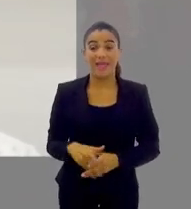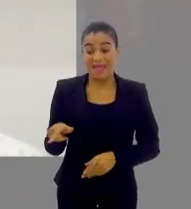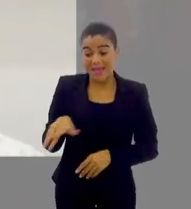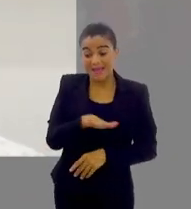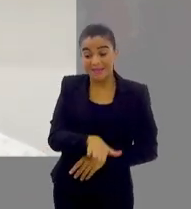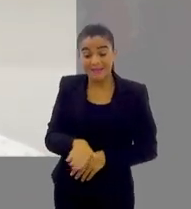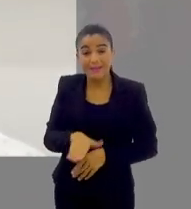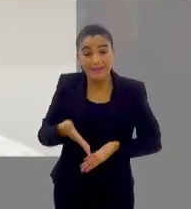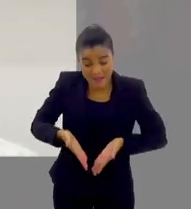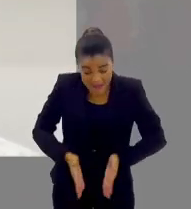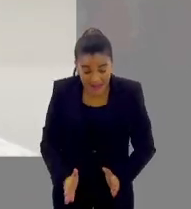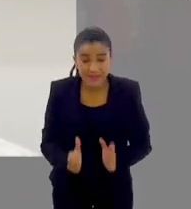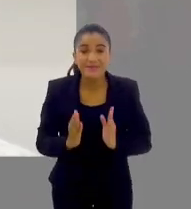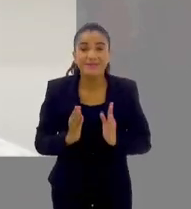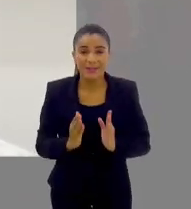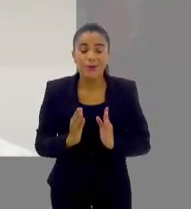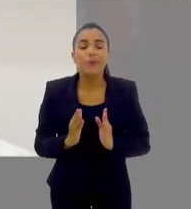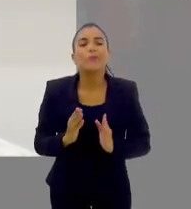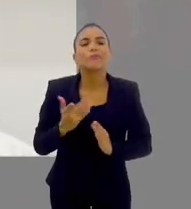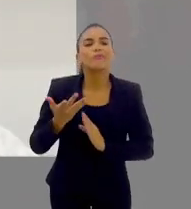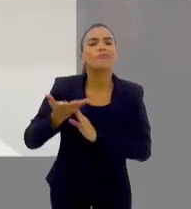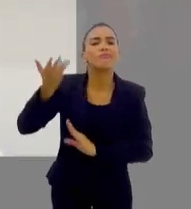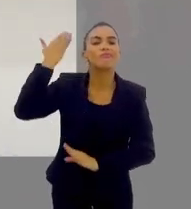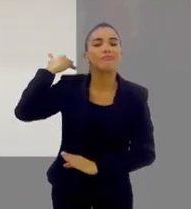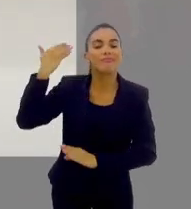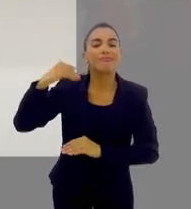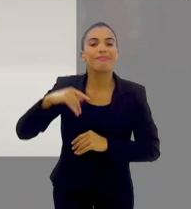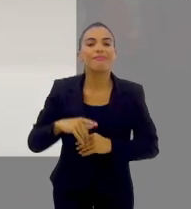aí, essa criancinha nasceu com a gente e ela teve...